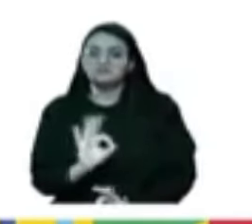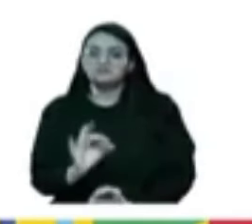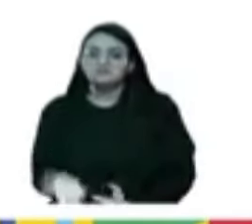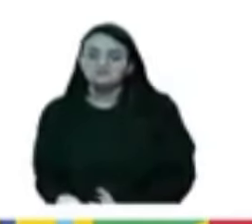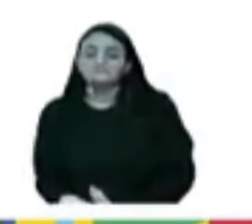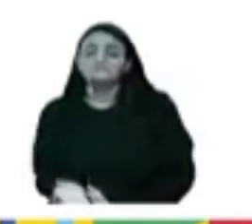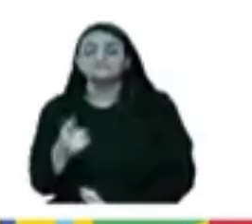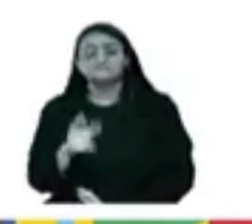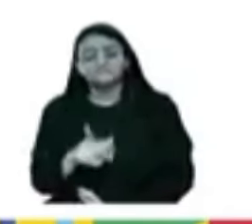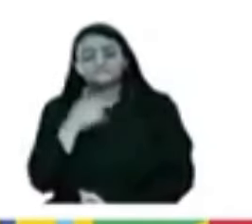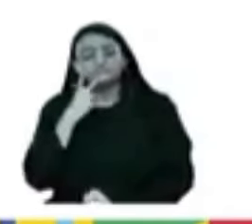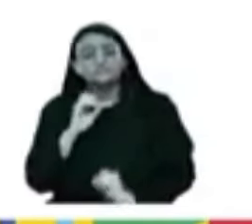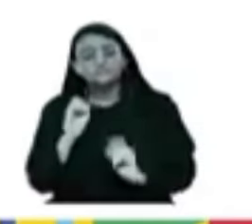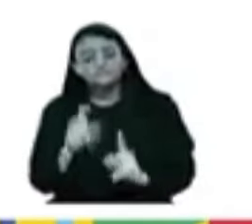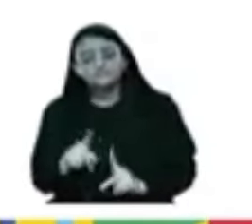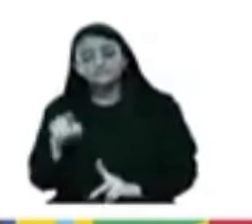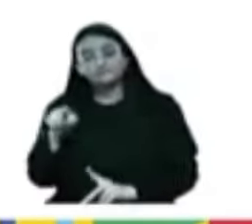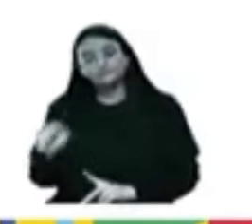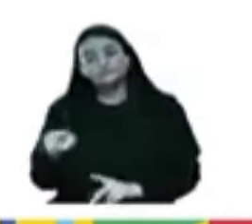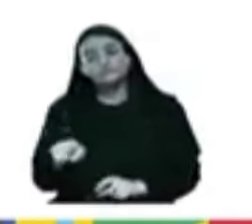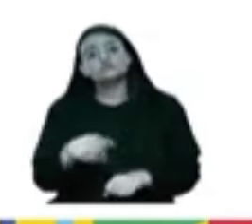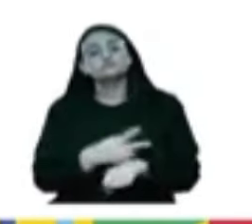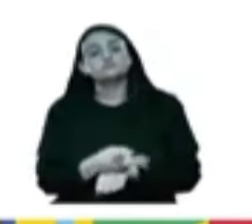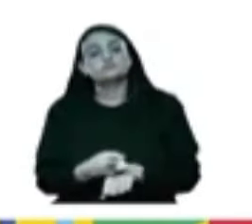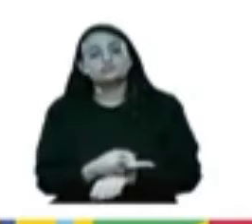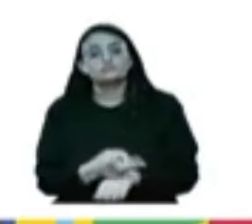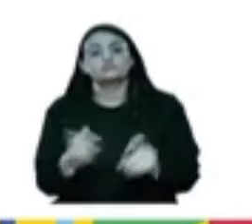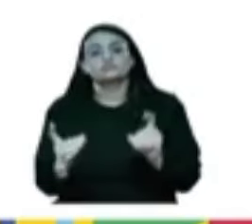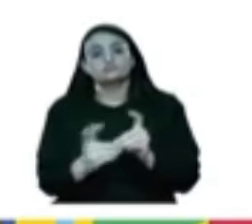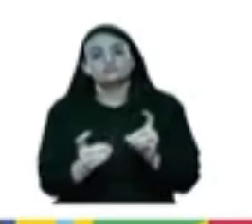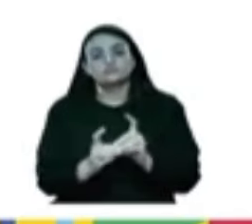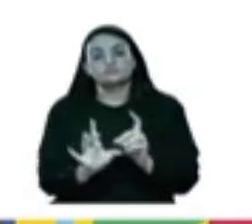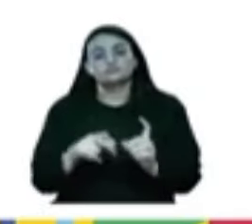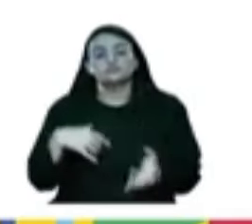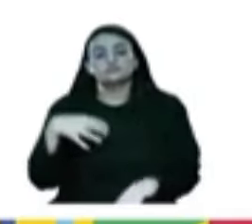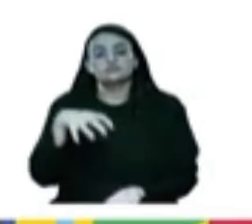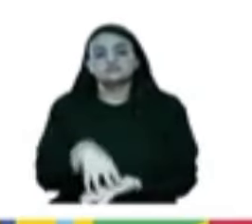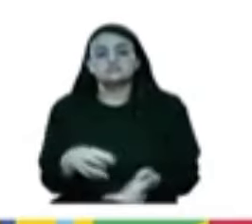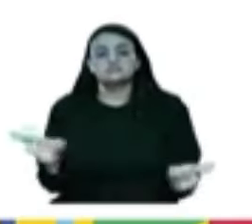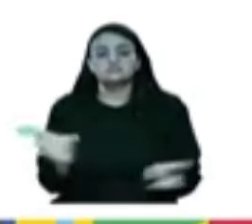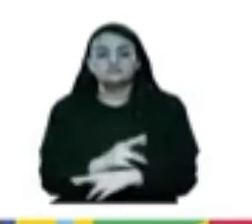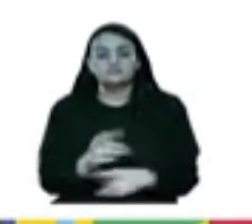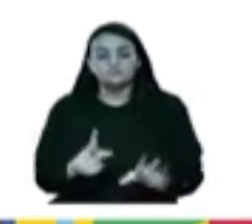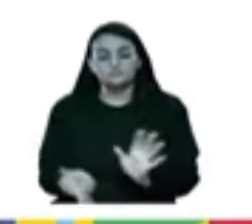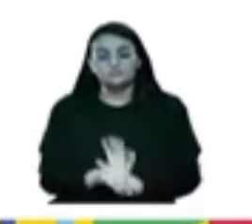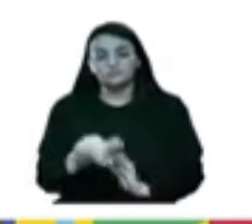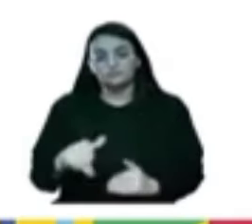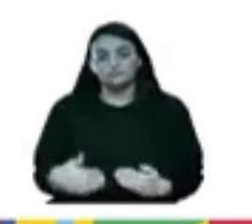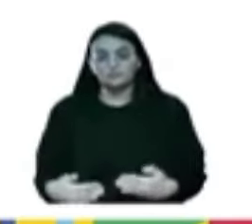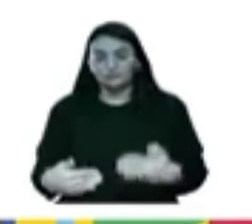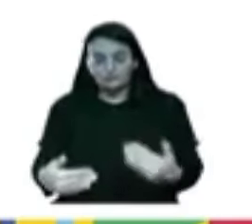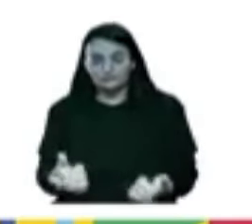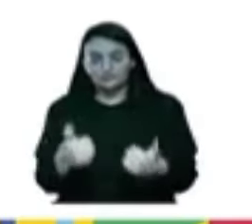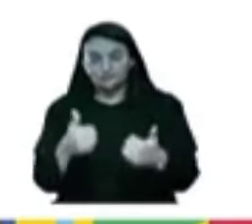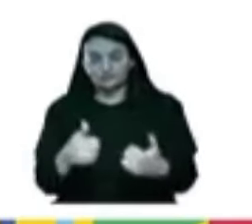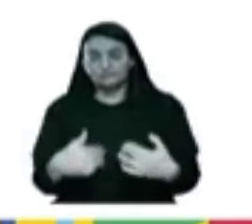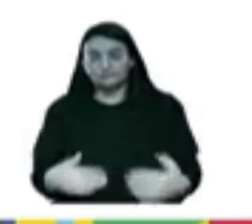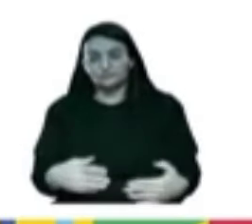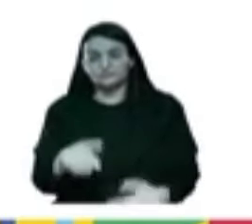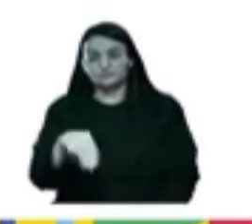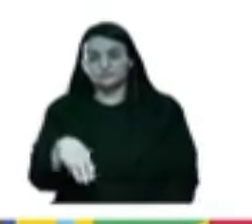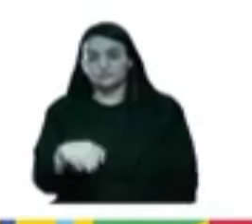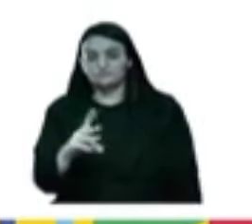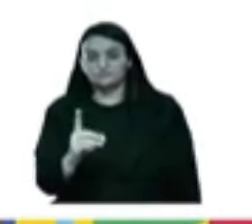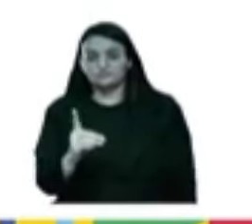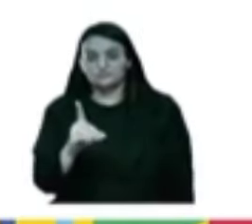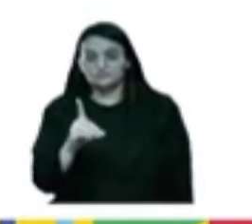caso, Nancy, é um caso que você precisa buscar atendimento na nossa central de relacionamento do MDS, no chat destinado aos